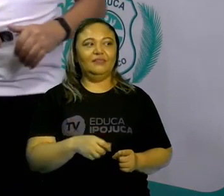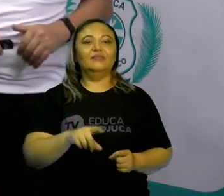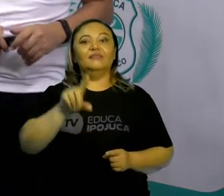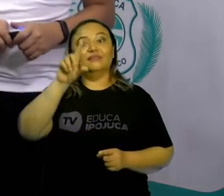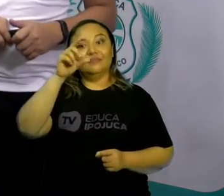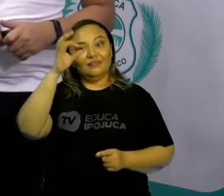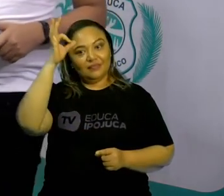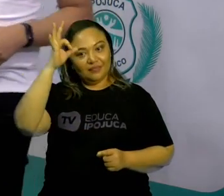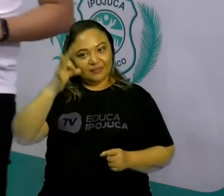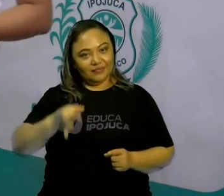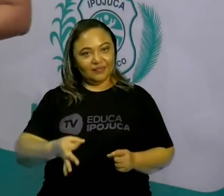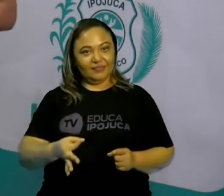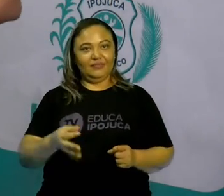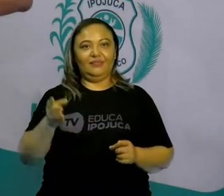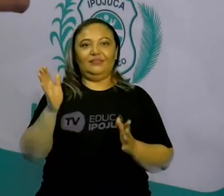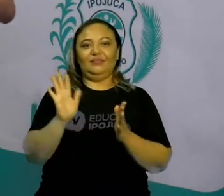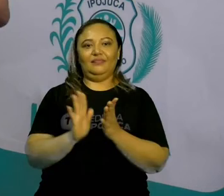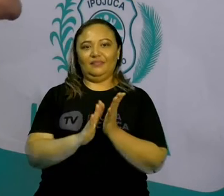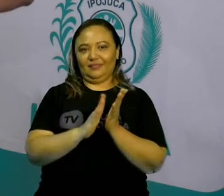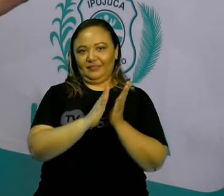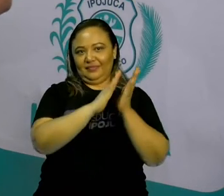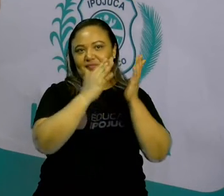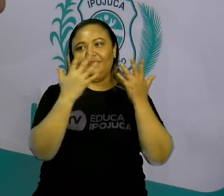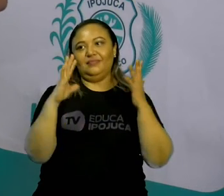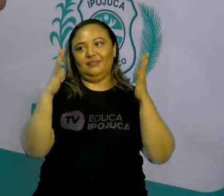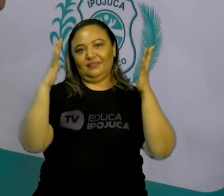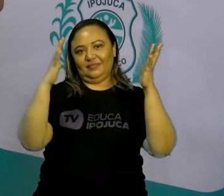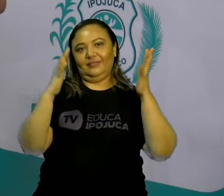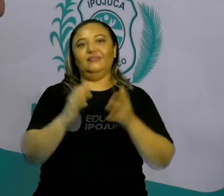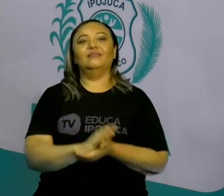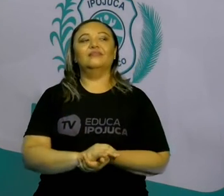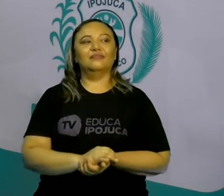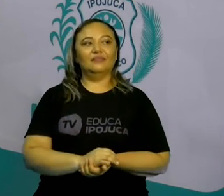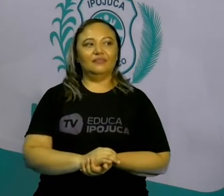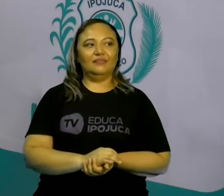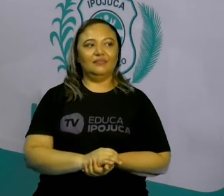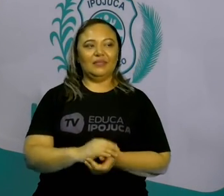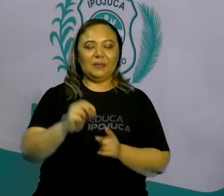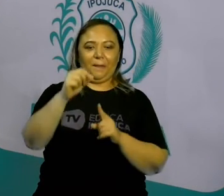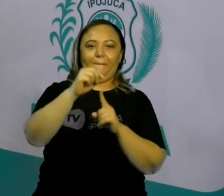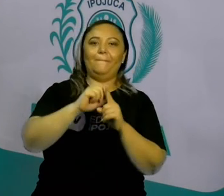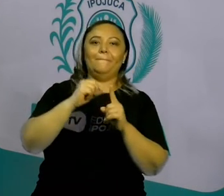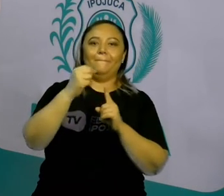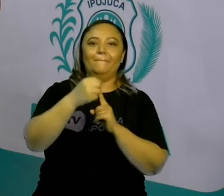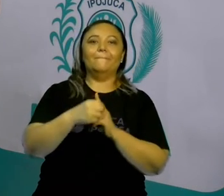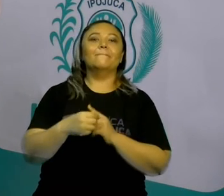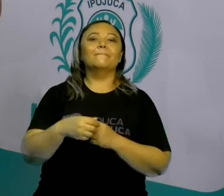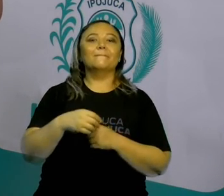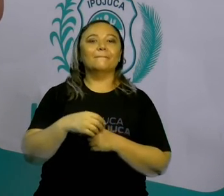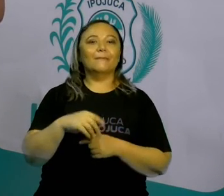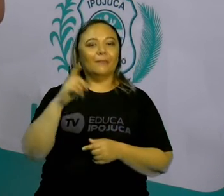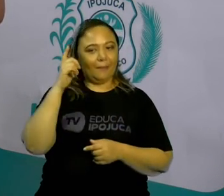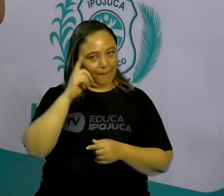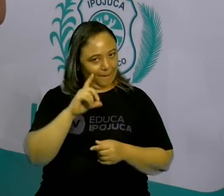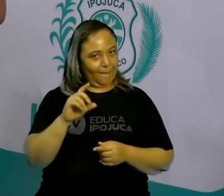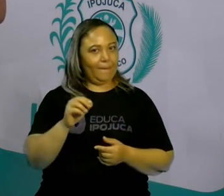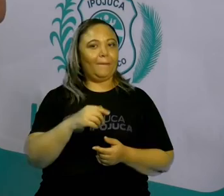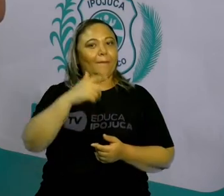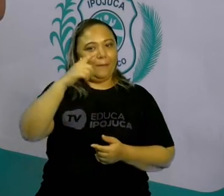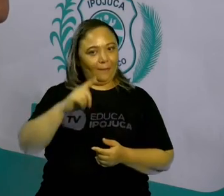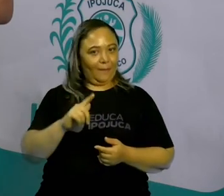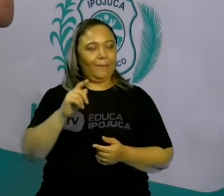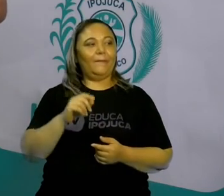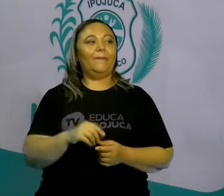Acertou. Parabéns. Mais uma banana, Julieta ganha. Será que o Romeu vai deixar ou não vai deixar? Romeu,